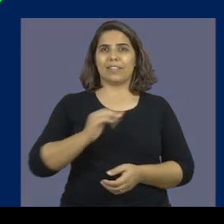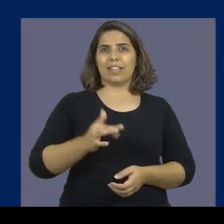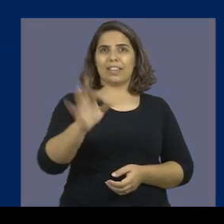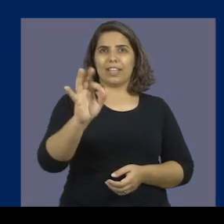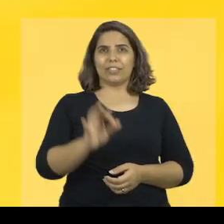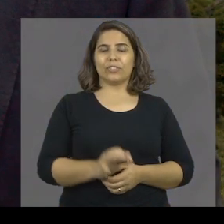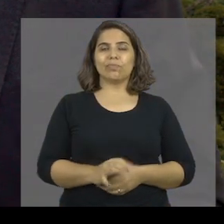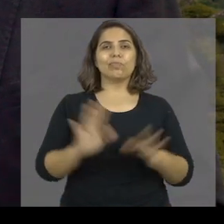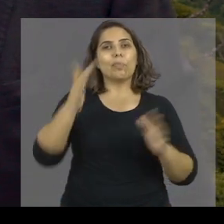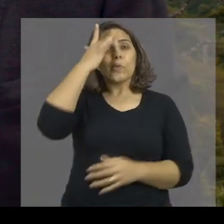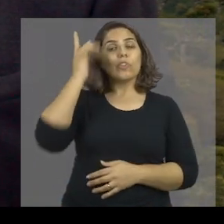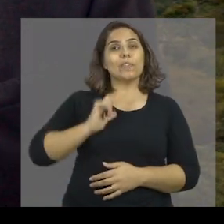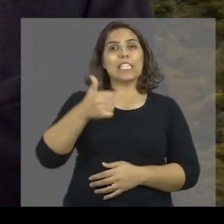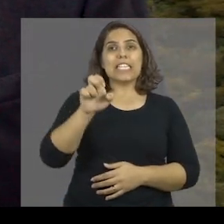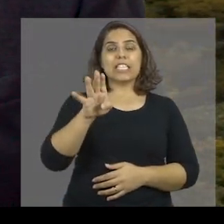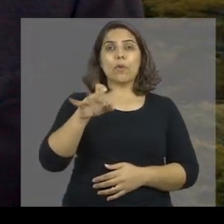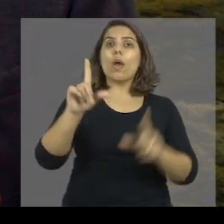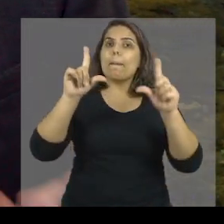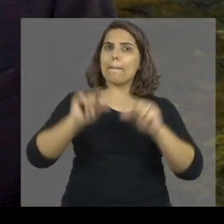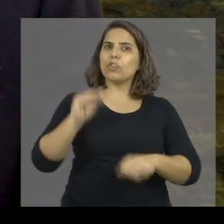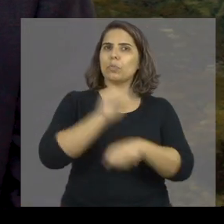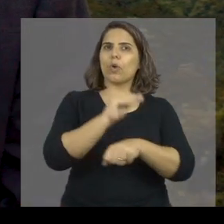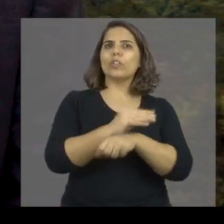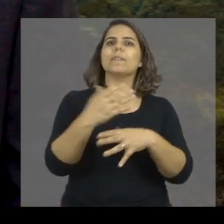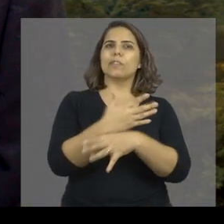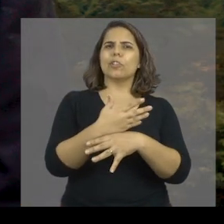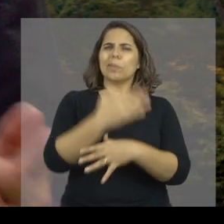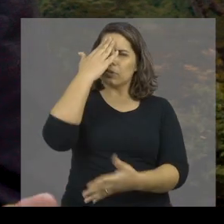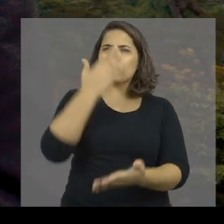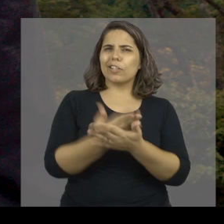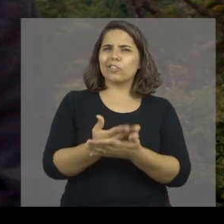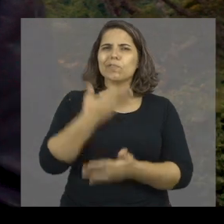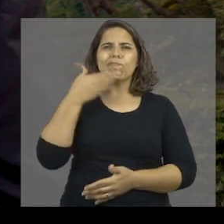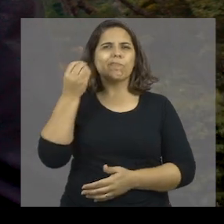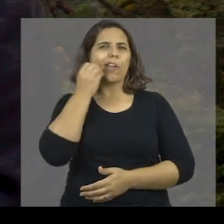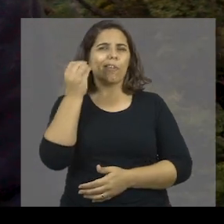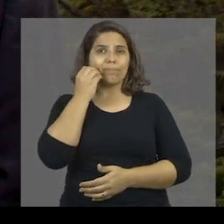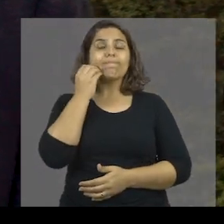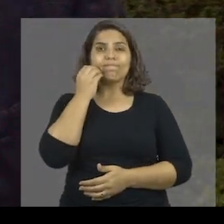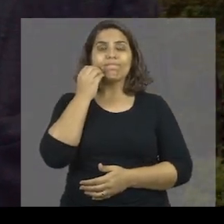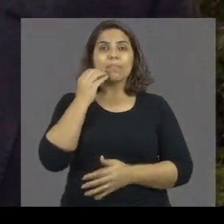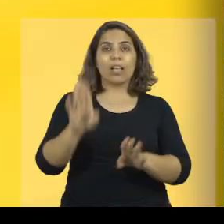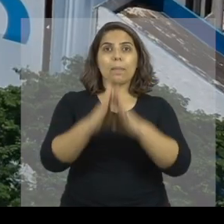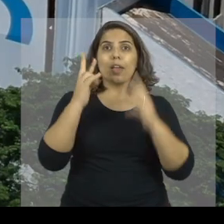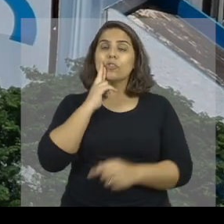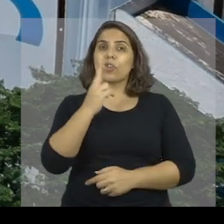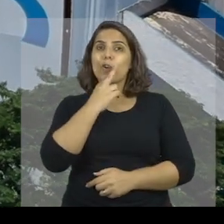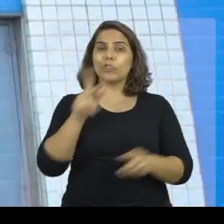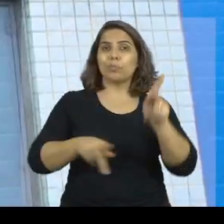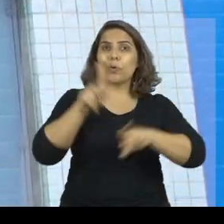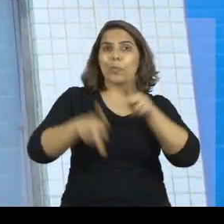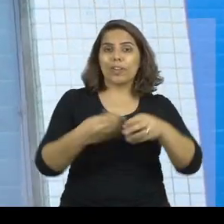Olha pessoal, tive 15 bilhões a menos para cuidar da cidade, mas acredite, eu fiz o melhor que eu podia. Reabrimos os